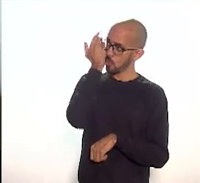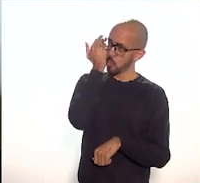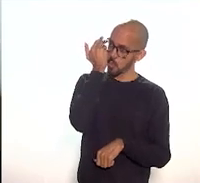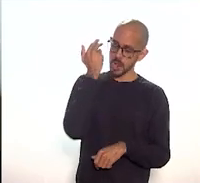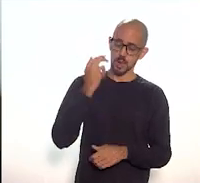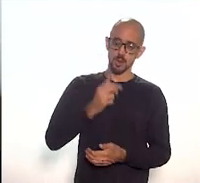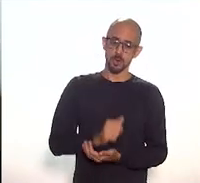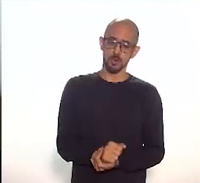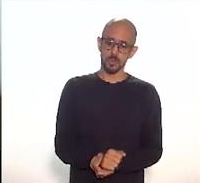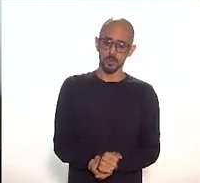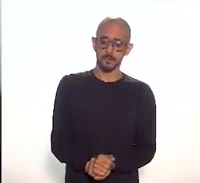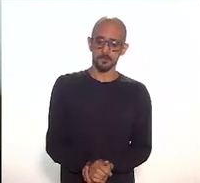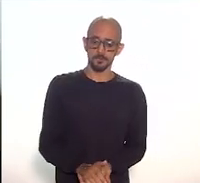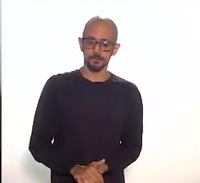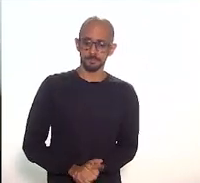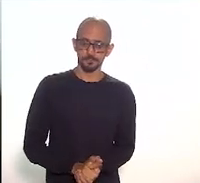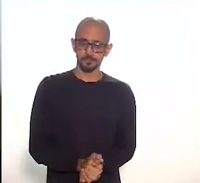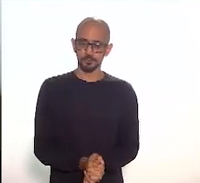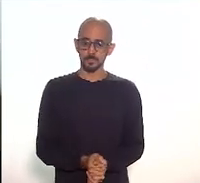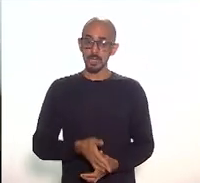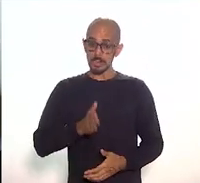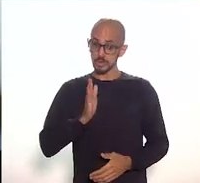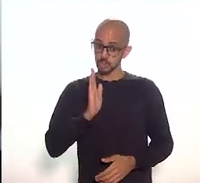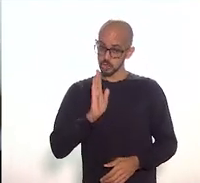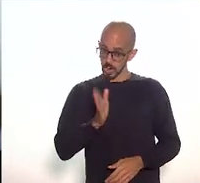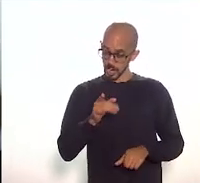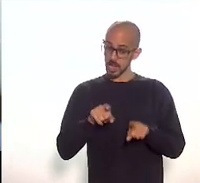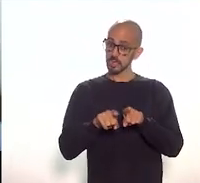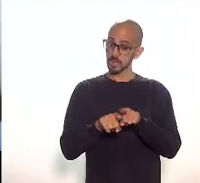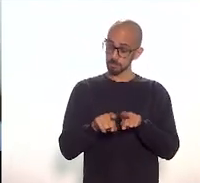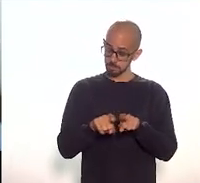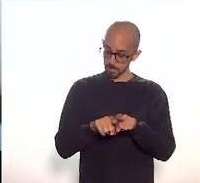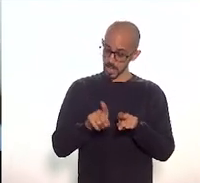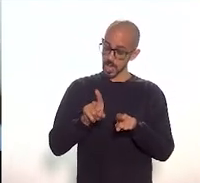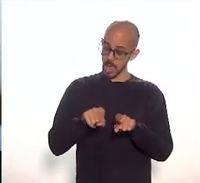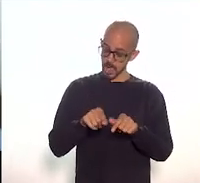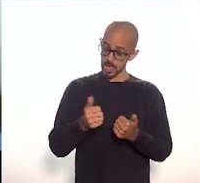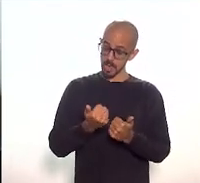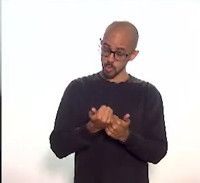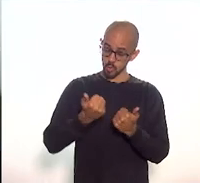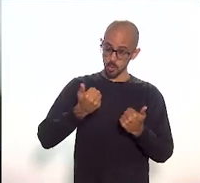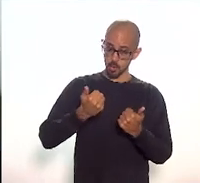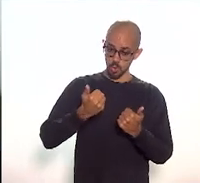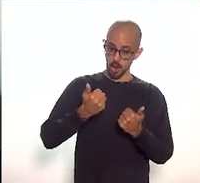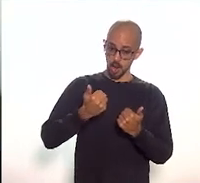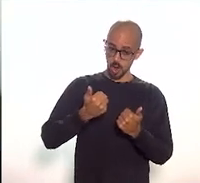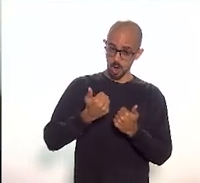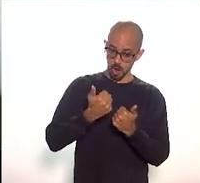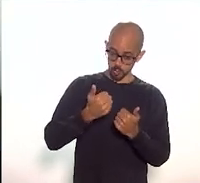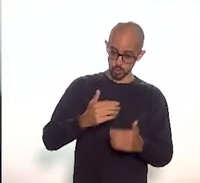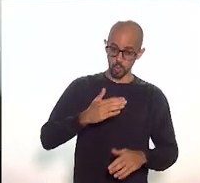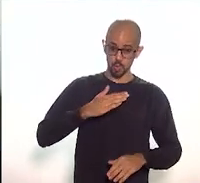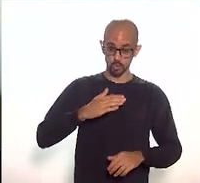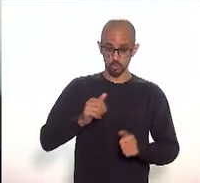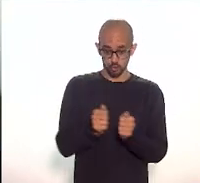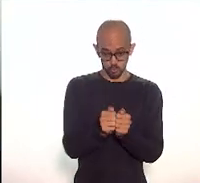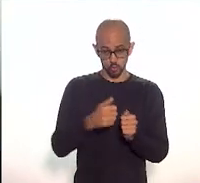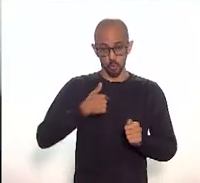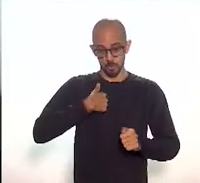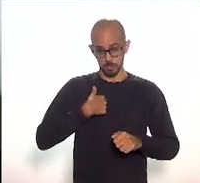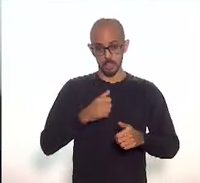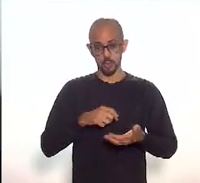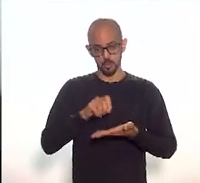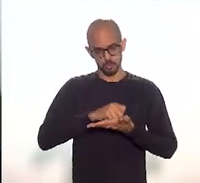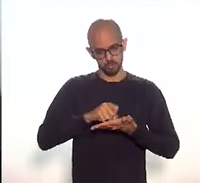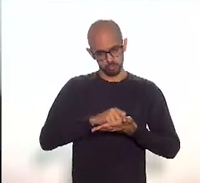Comissão de Cultura, que já é coautor desse projeto, e também conversando com o deputado